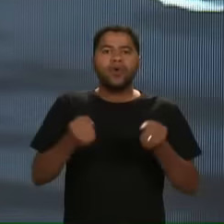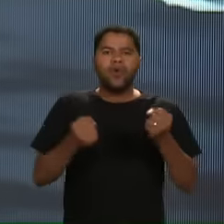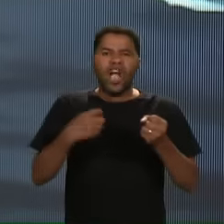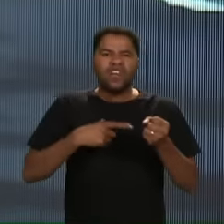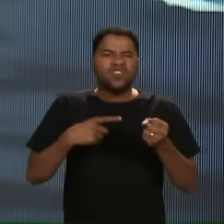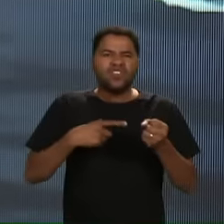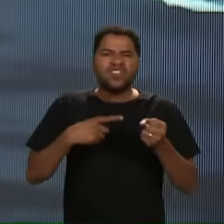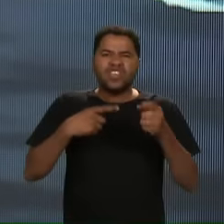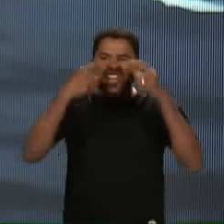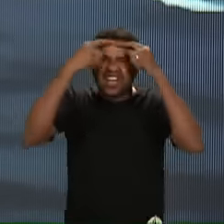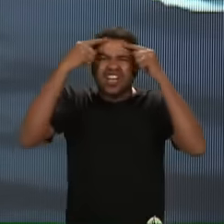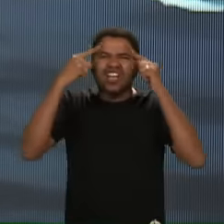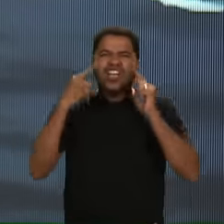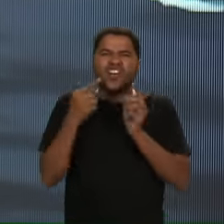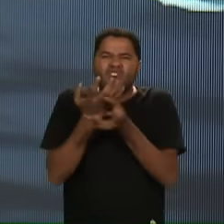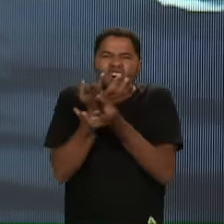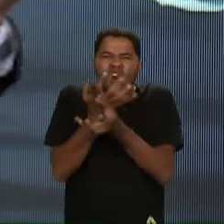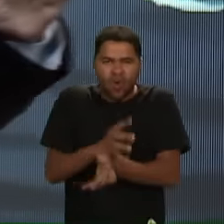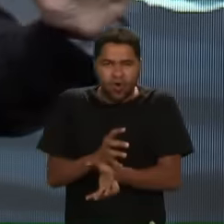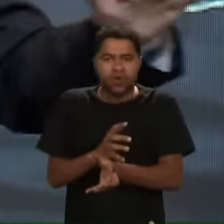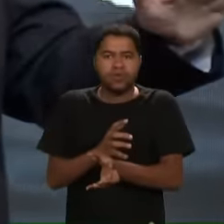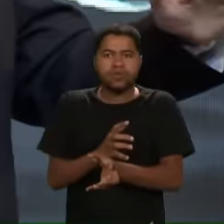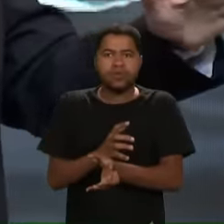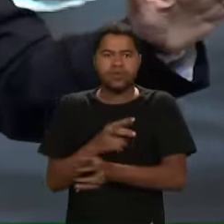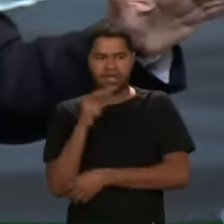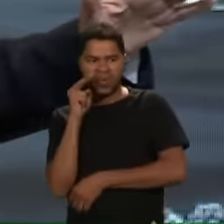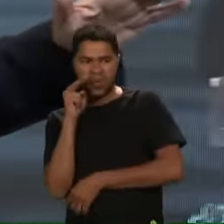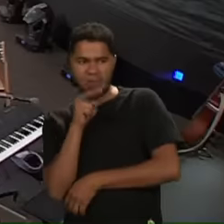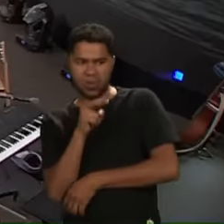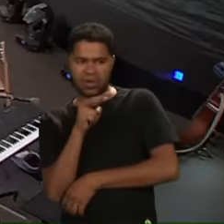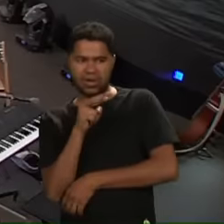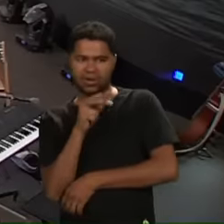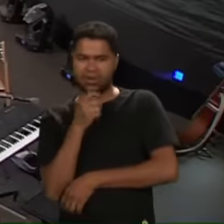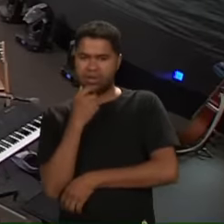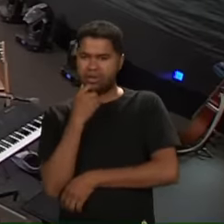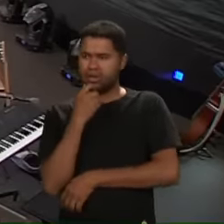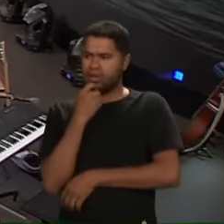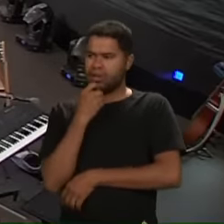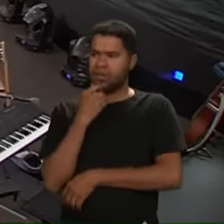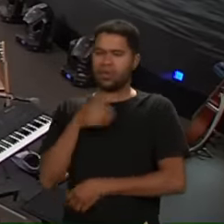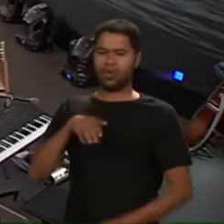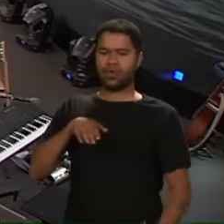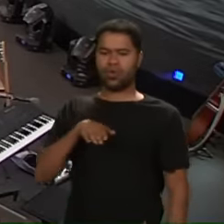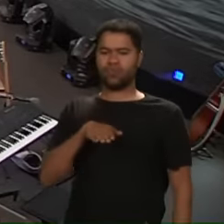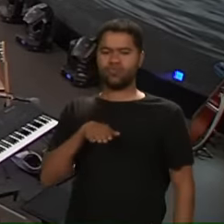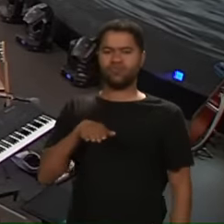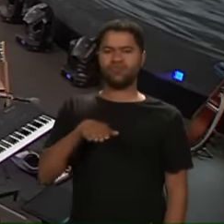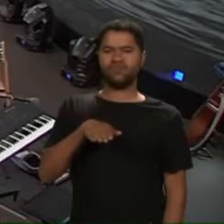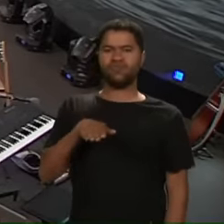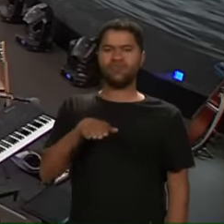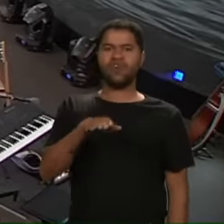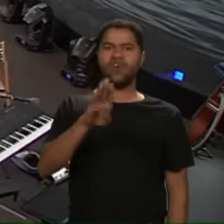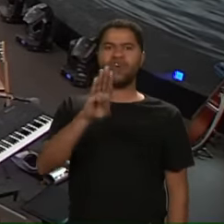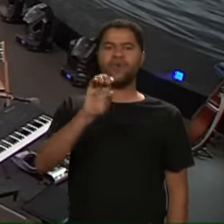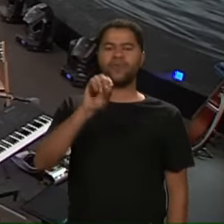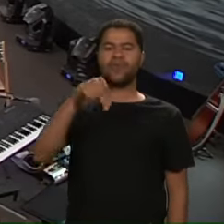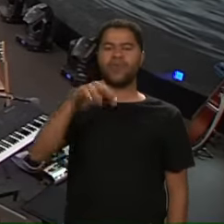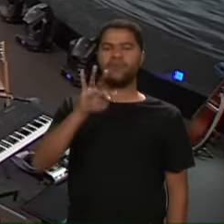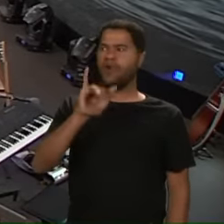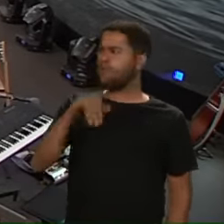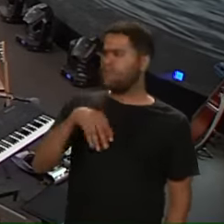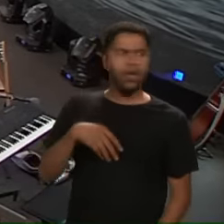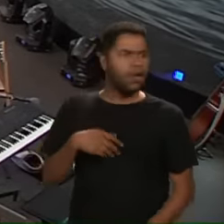caveirinha Então quem olhasse o carro Saindo ali na rua Bonfim E todo mundo